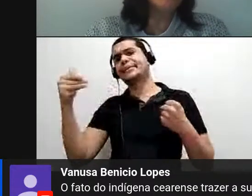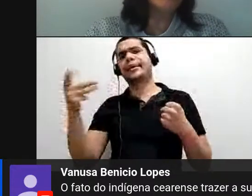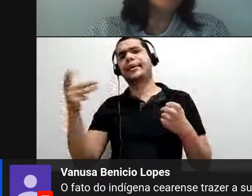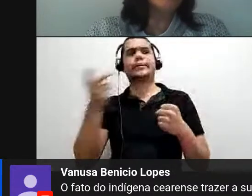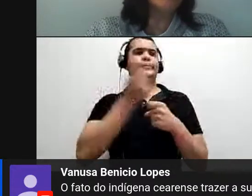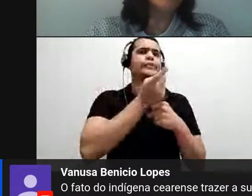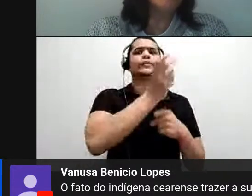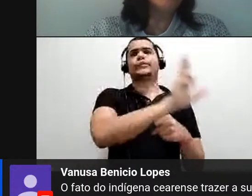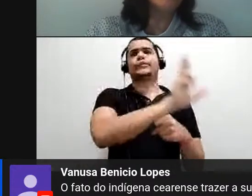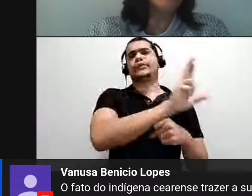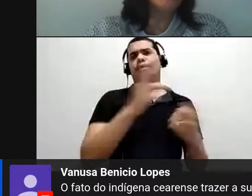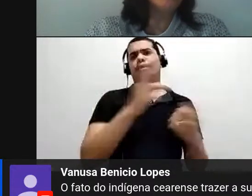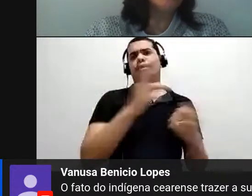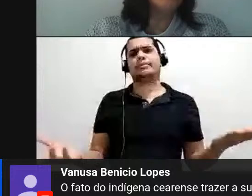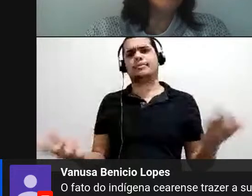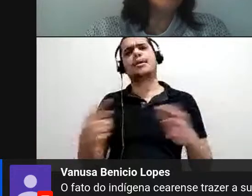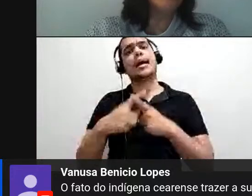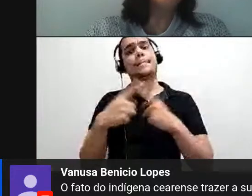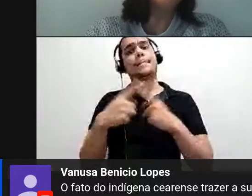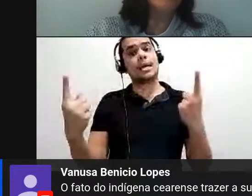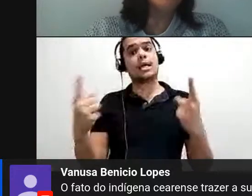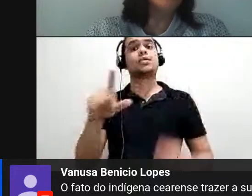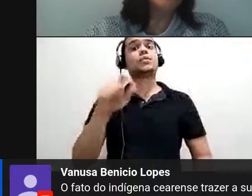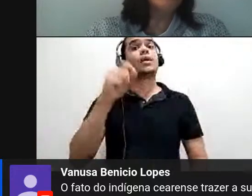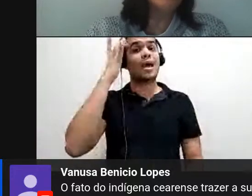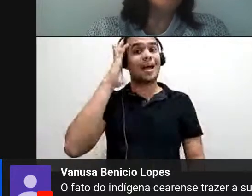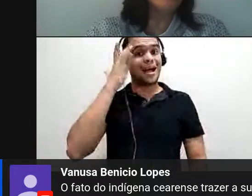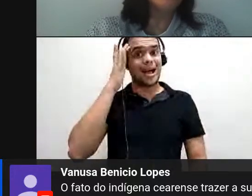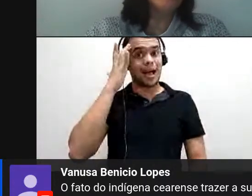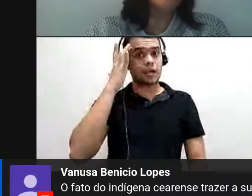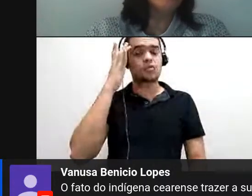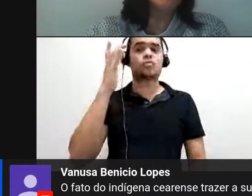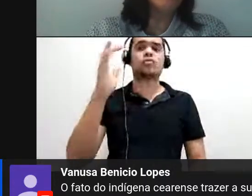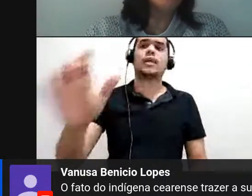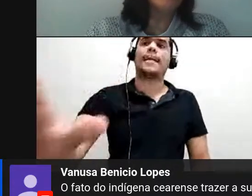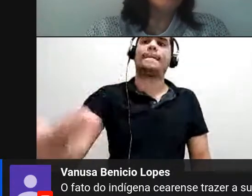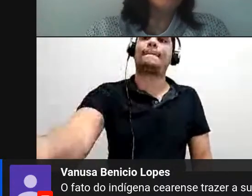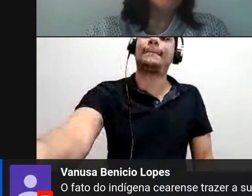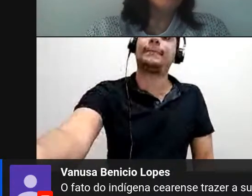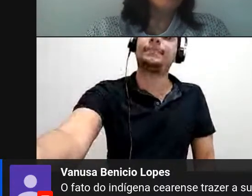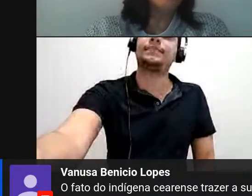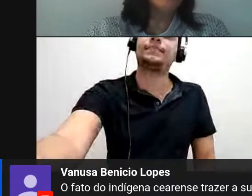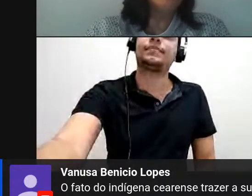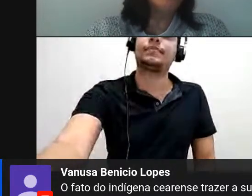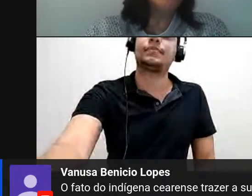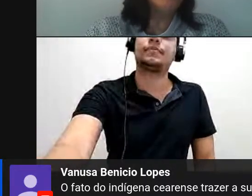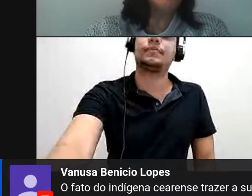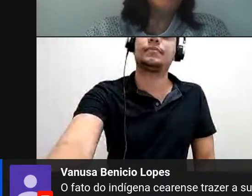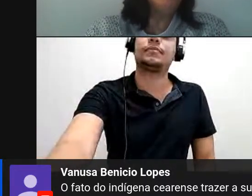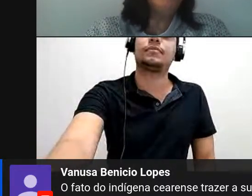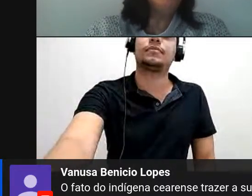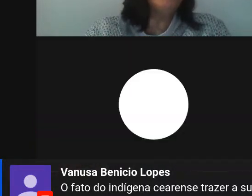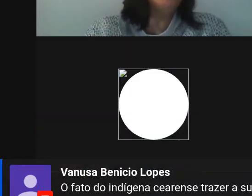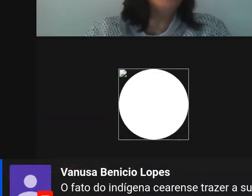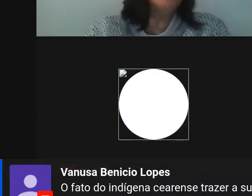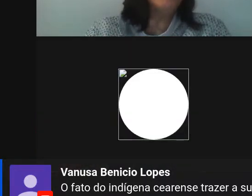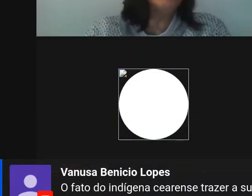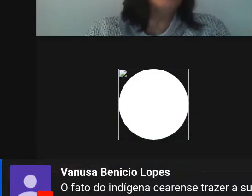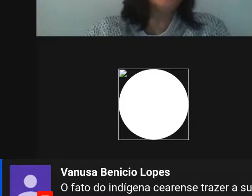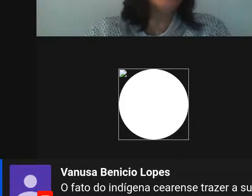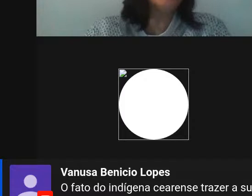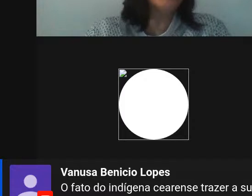eu acho que achar mecanismos, né? Uma política nessa direção, sabe? Como certificar? Vamos